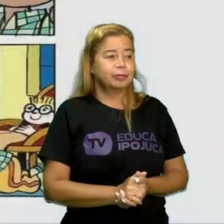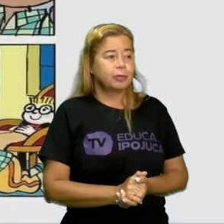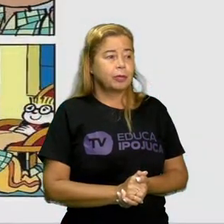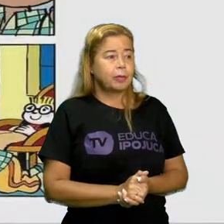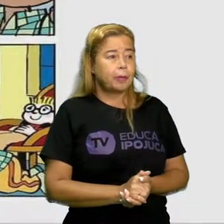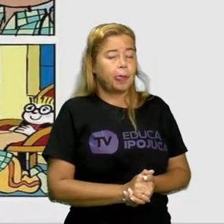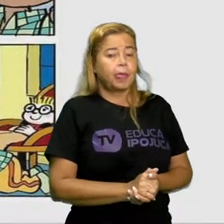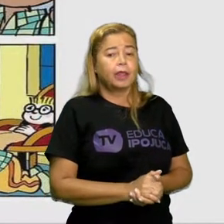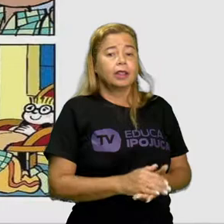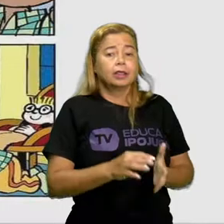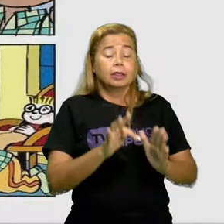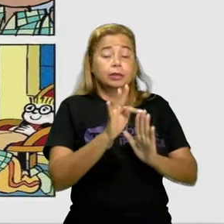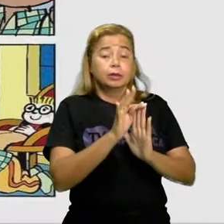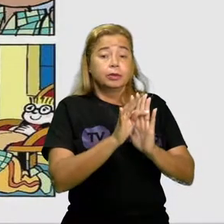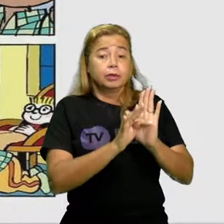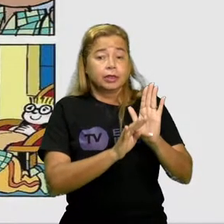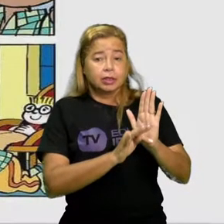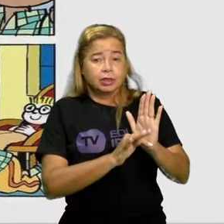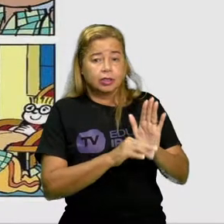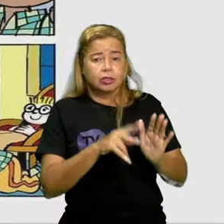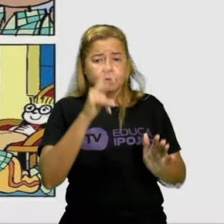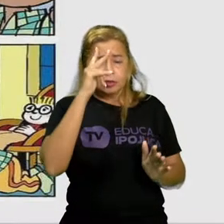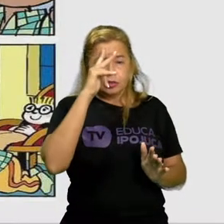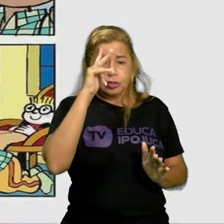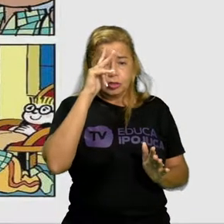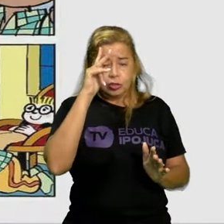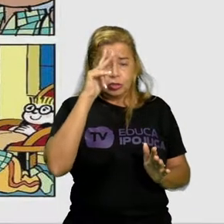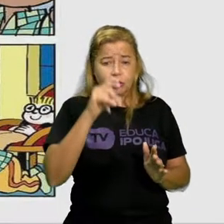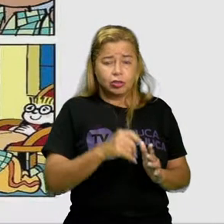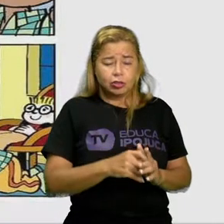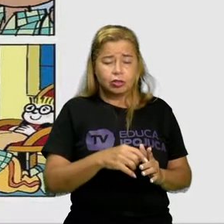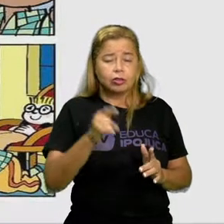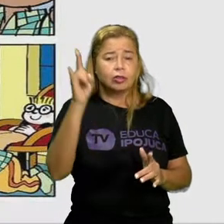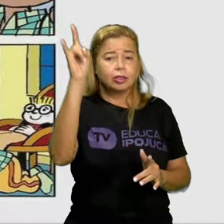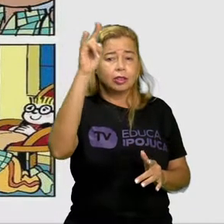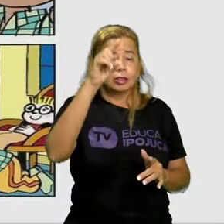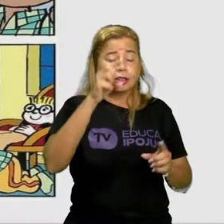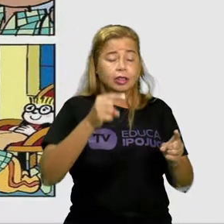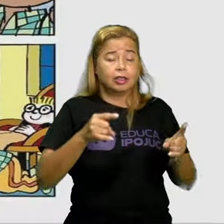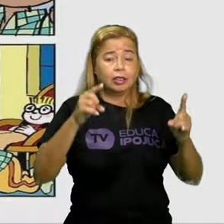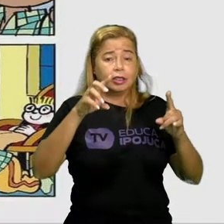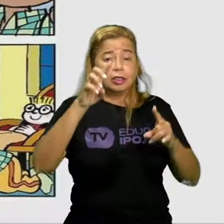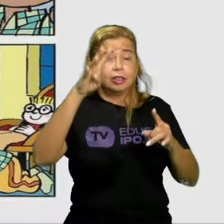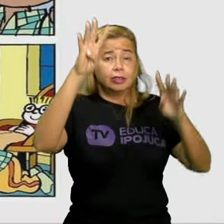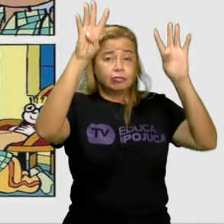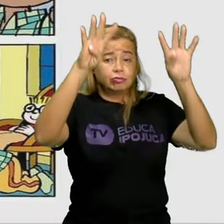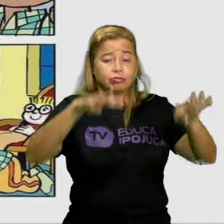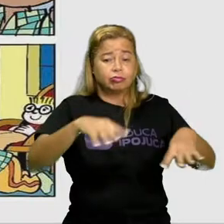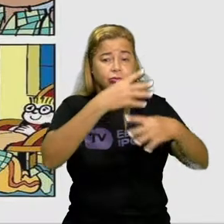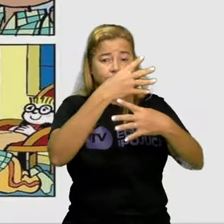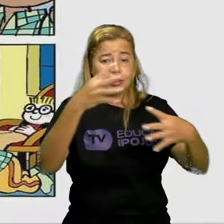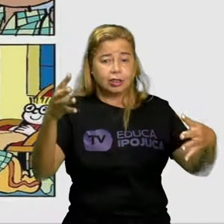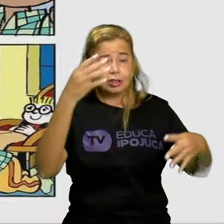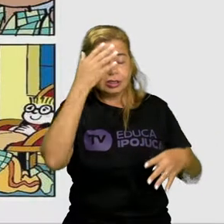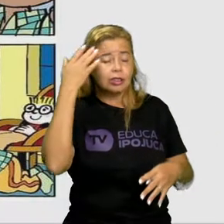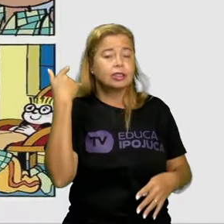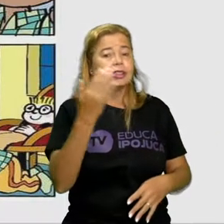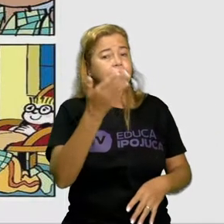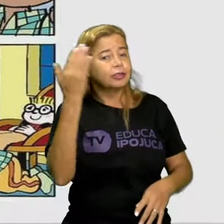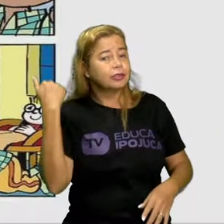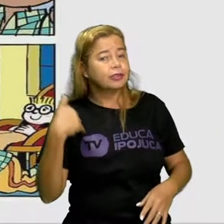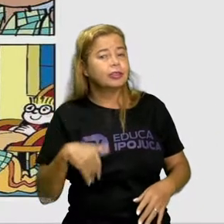Esse texto é uma história em quadrinho, uma parte da história em quadrinho do Menino Maluquinho. Vamos